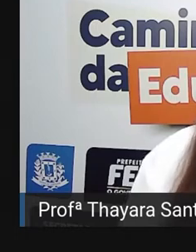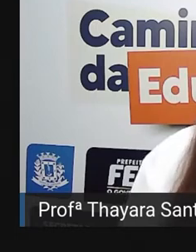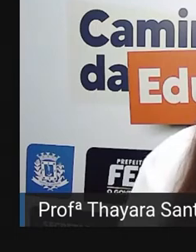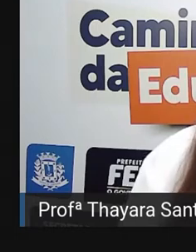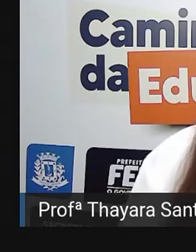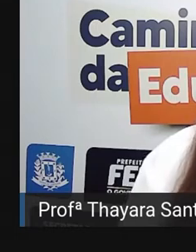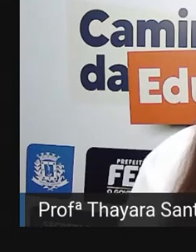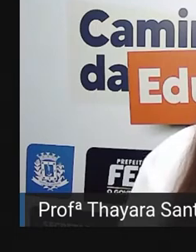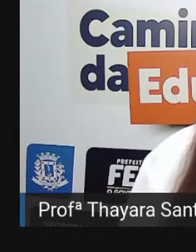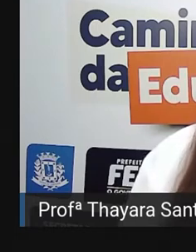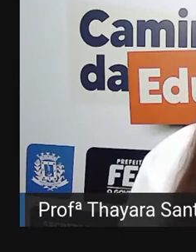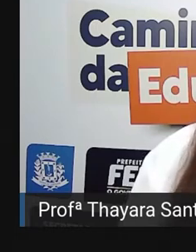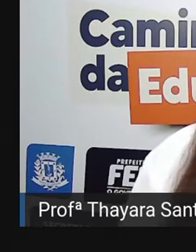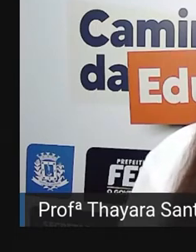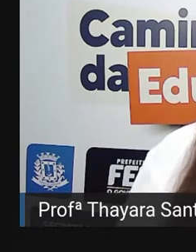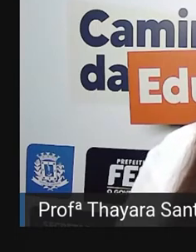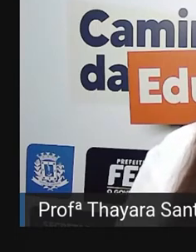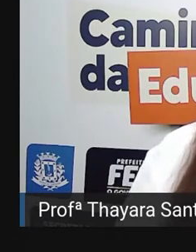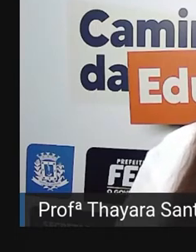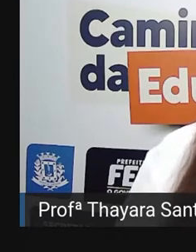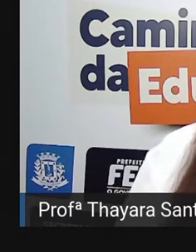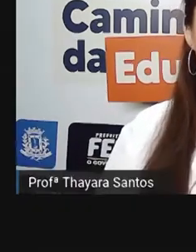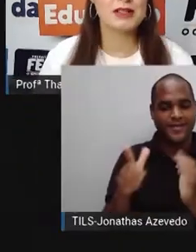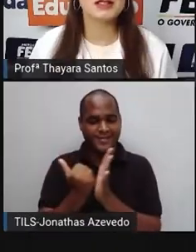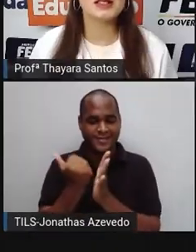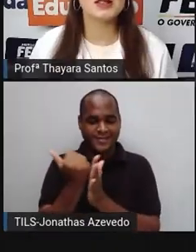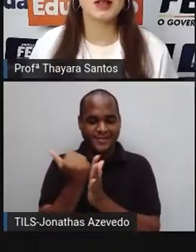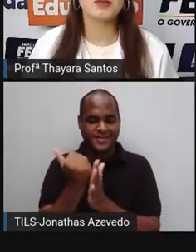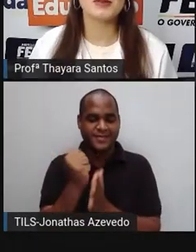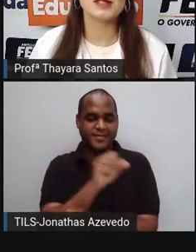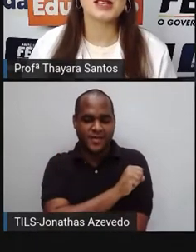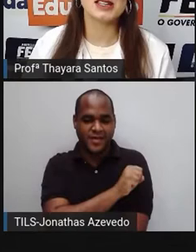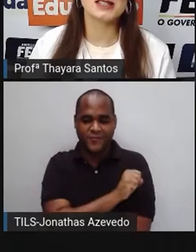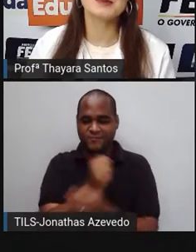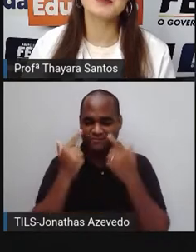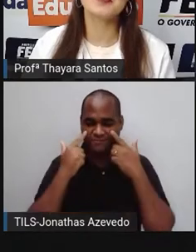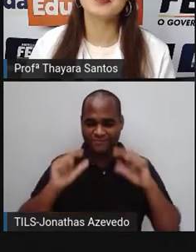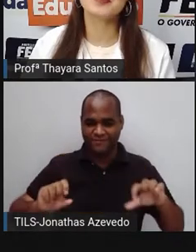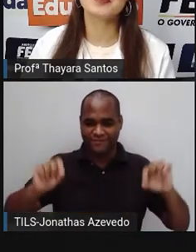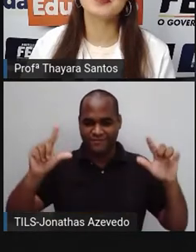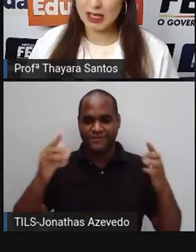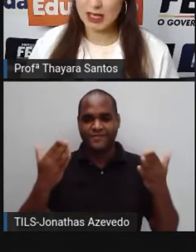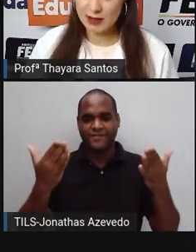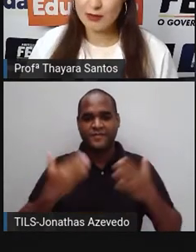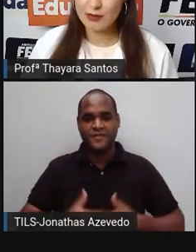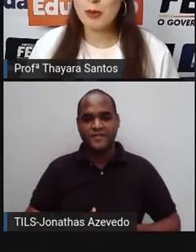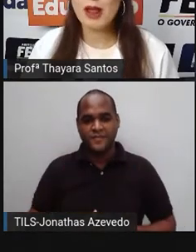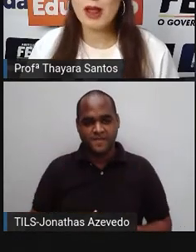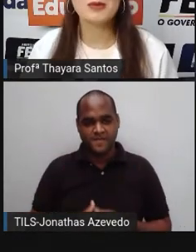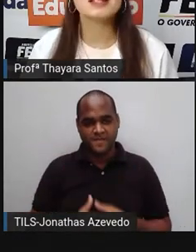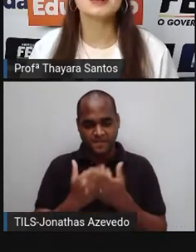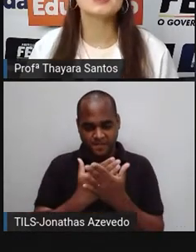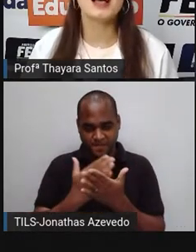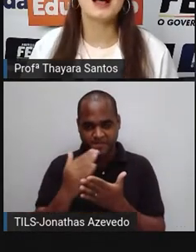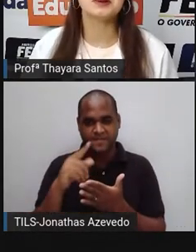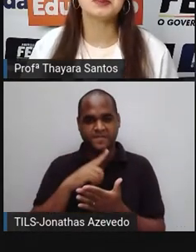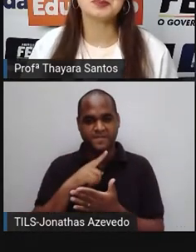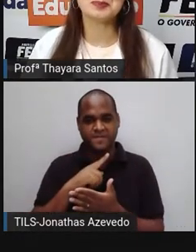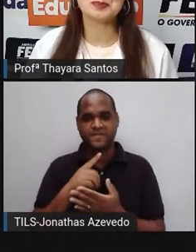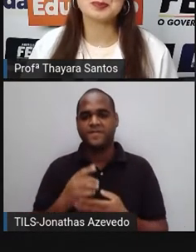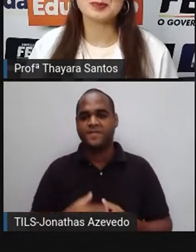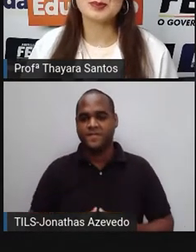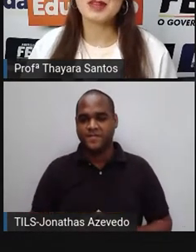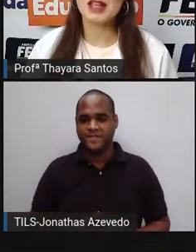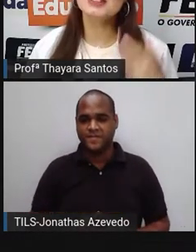mais uma aula de ciências do oitavo ano. Colocar minha apresentação aqui para vocês. E vamos lá começar a nossa aula.